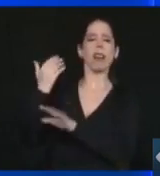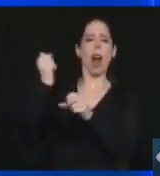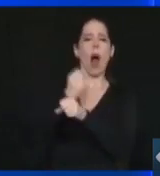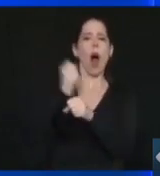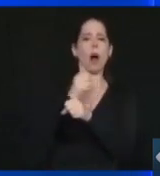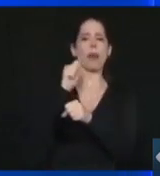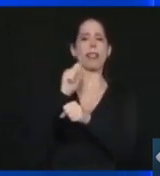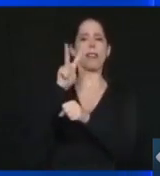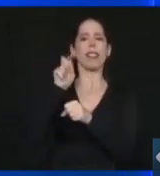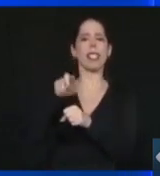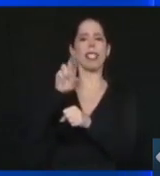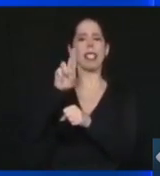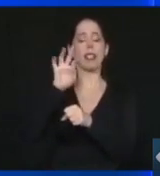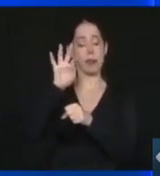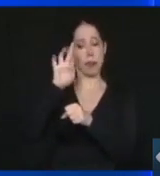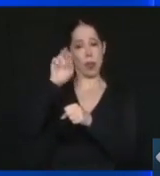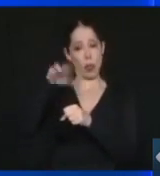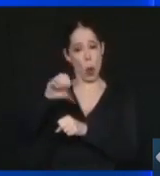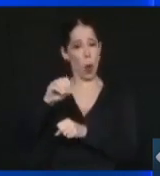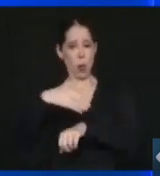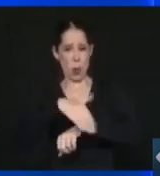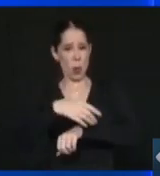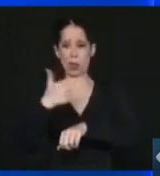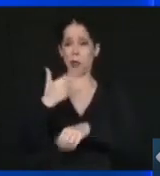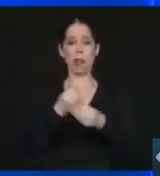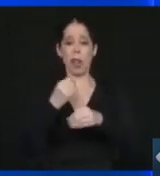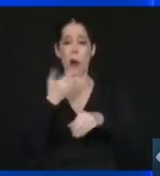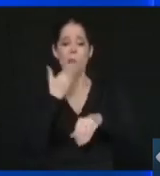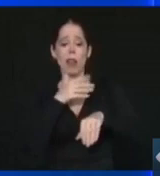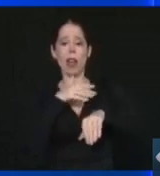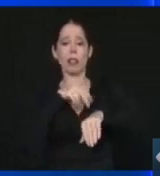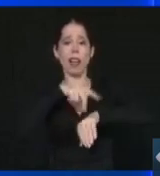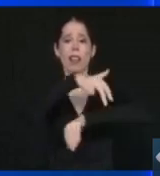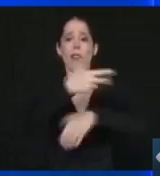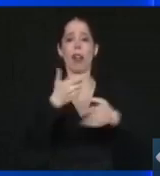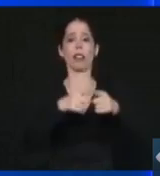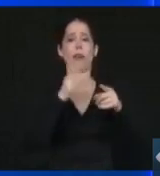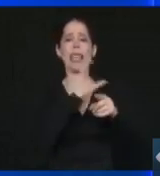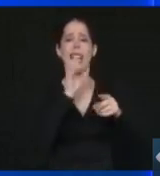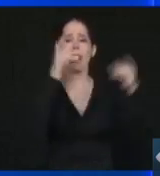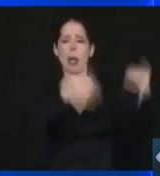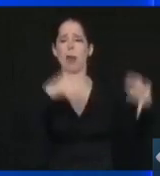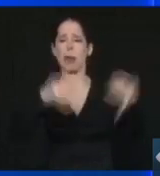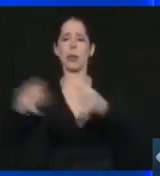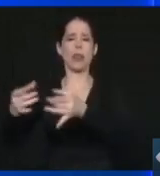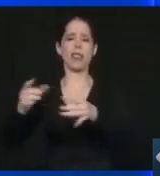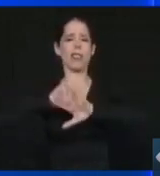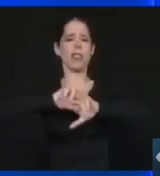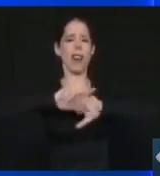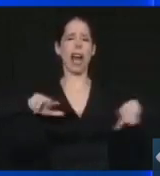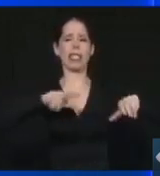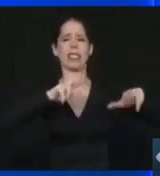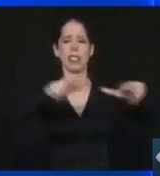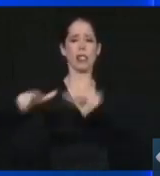nossas crianças não tenham como atravessar a rua, as creches abandonadas em todas as regiões. Aqui tem estabilidade, tem trabalho e vai ter obra entregue.